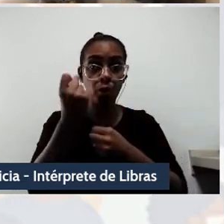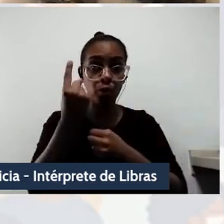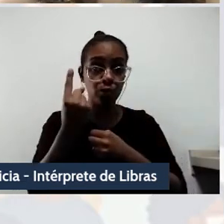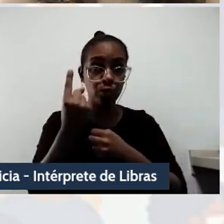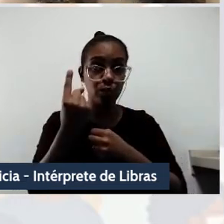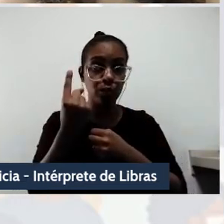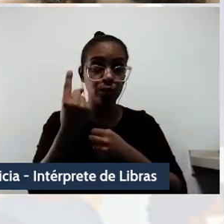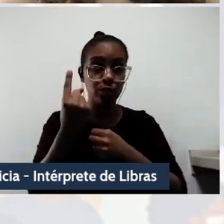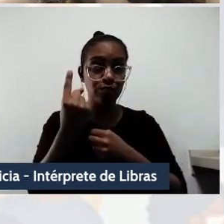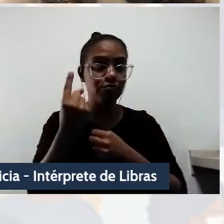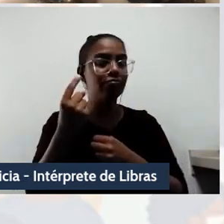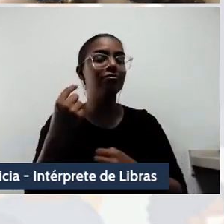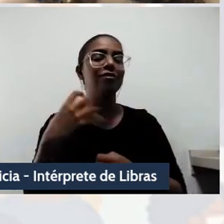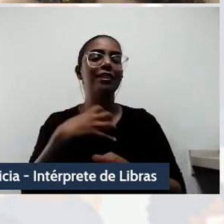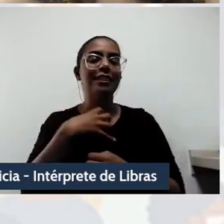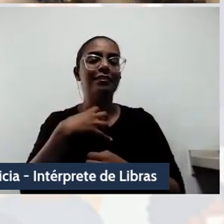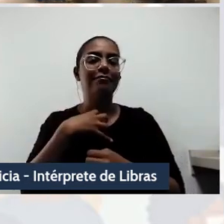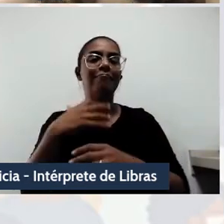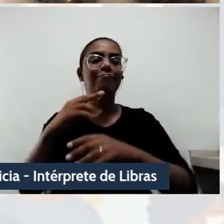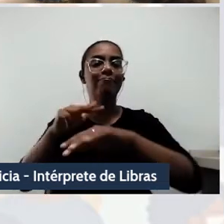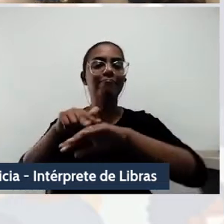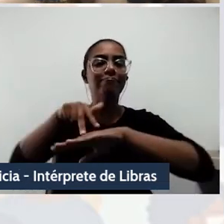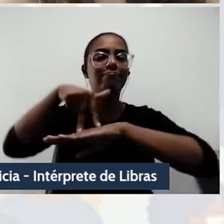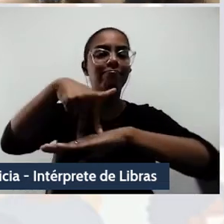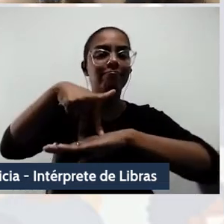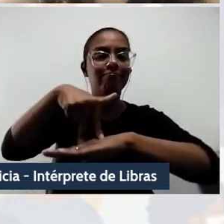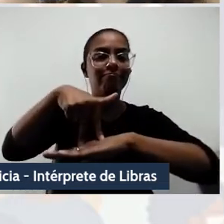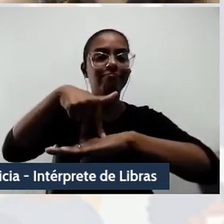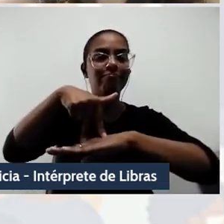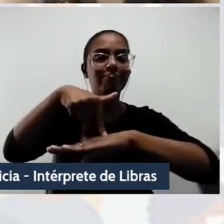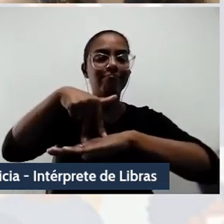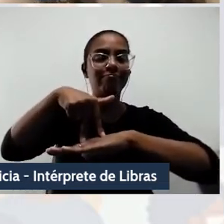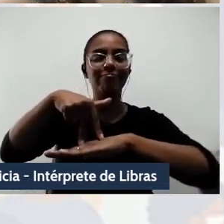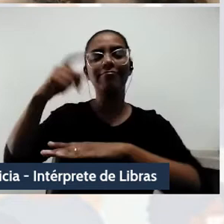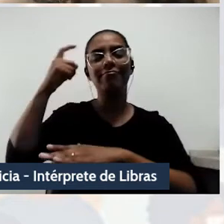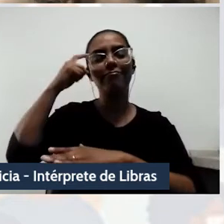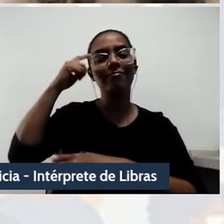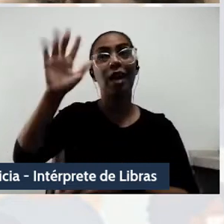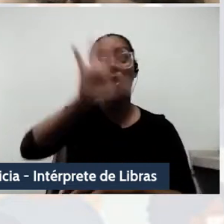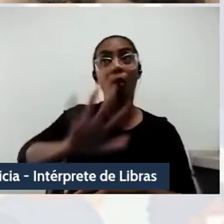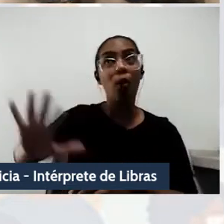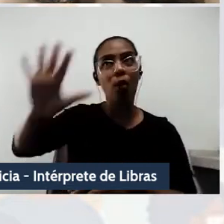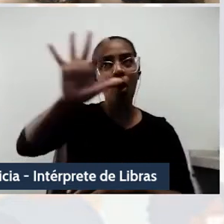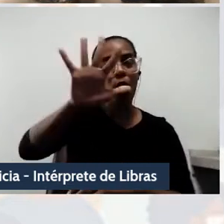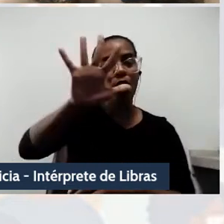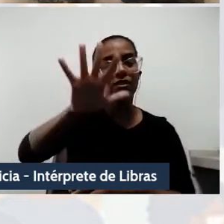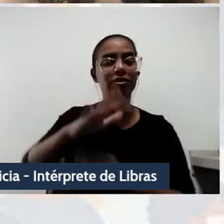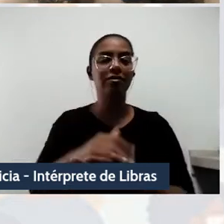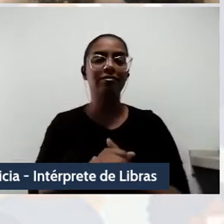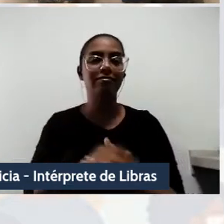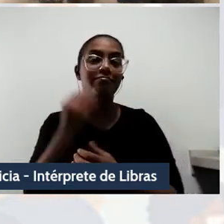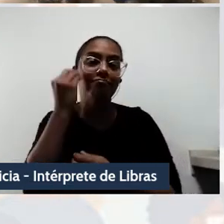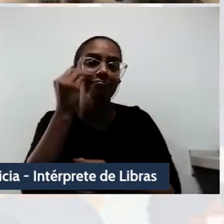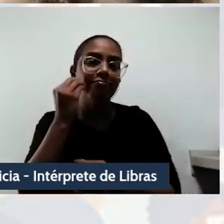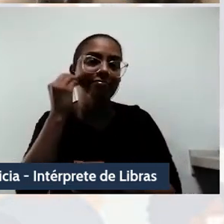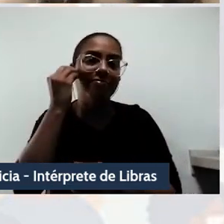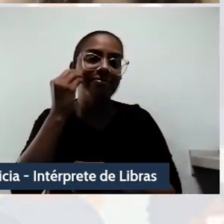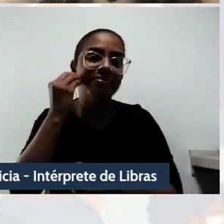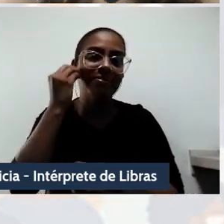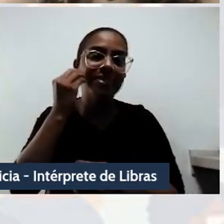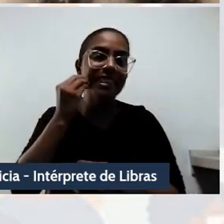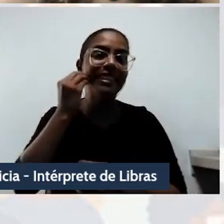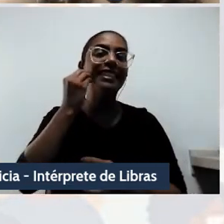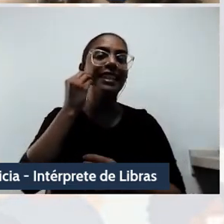a única forma de resistir ao Estado e de repensar o próprio território. É a experiência vivida que Kuzikank usa para